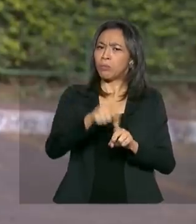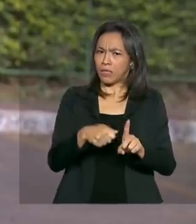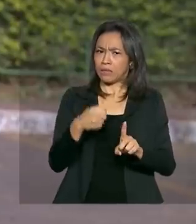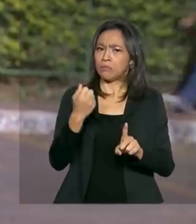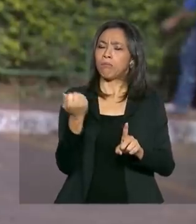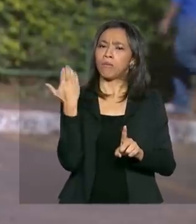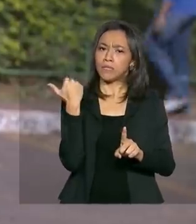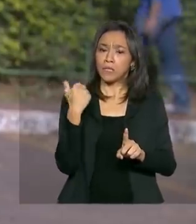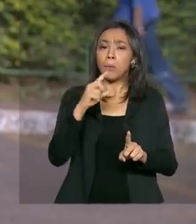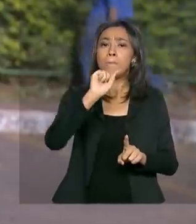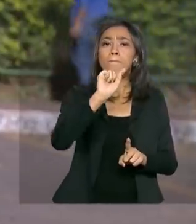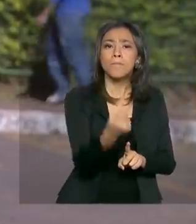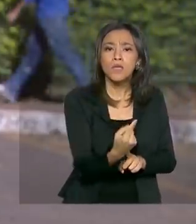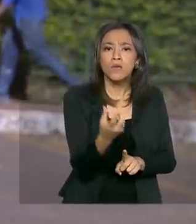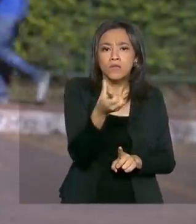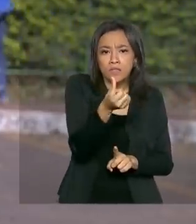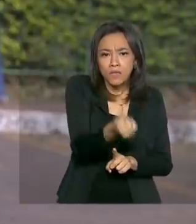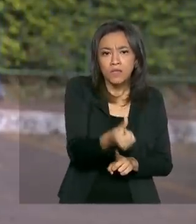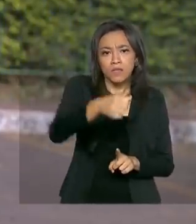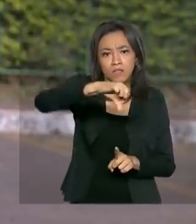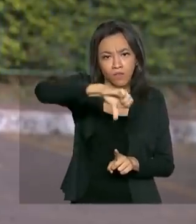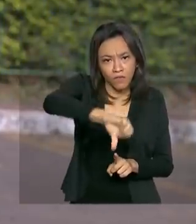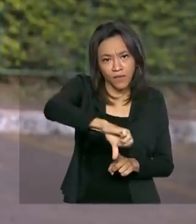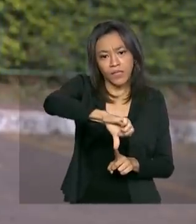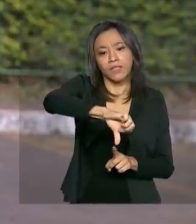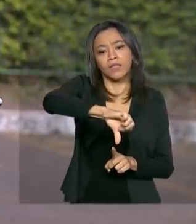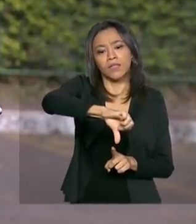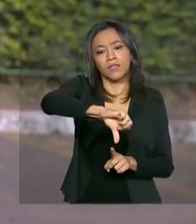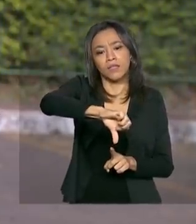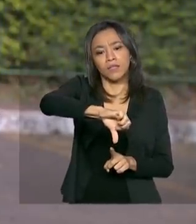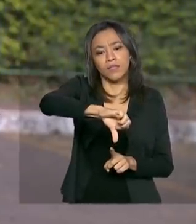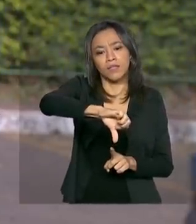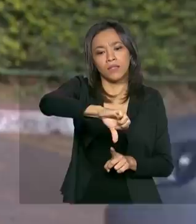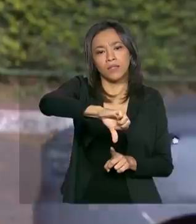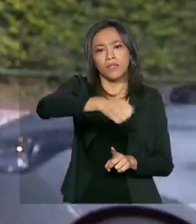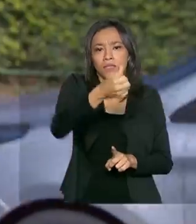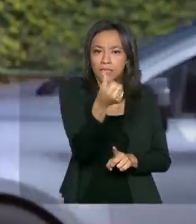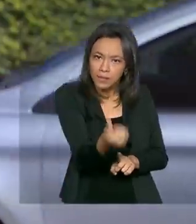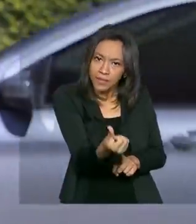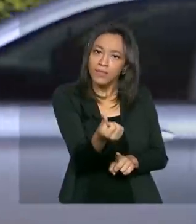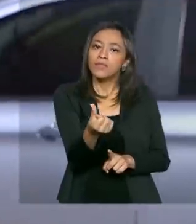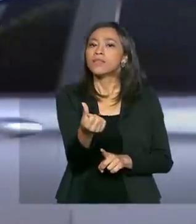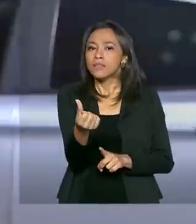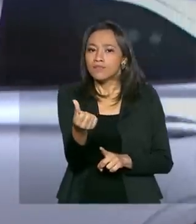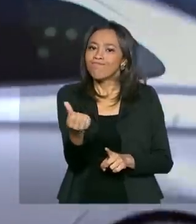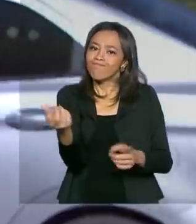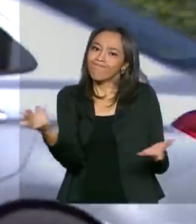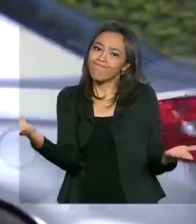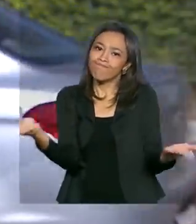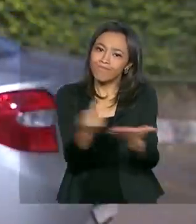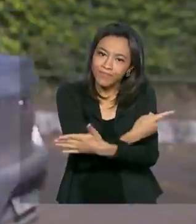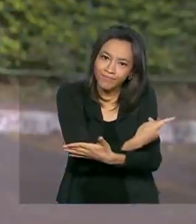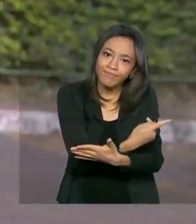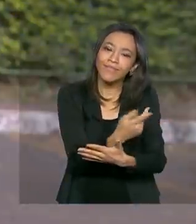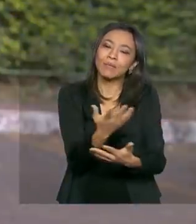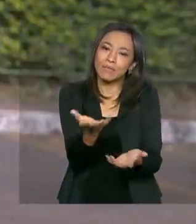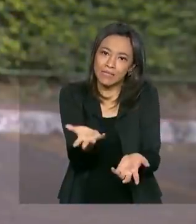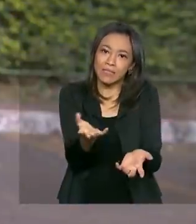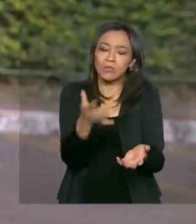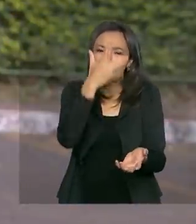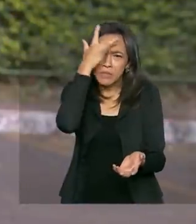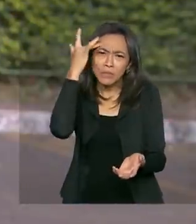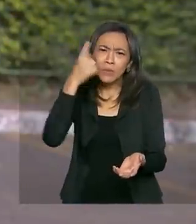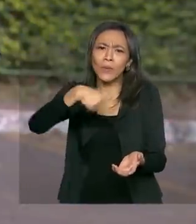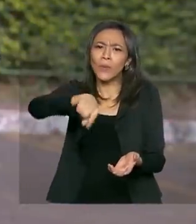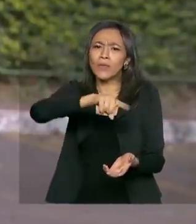1.696 casos, né? Hospitalizações de